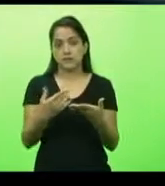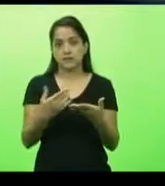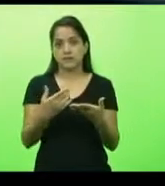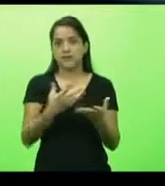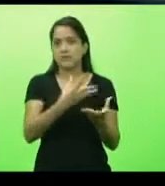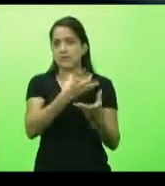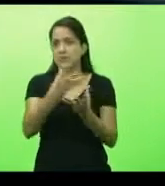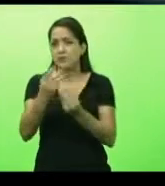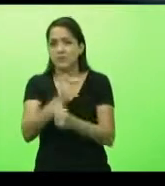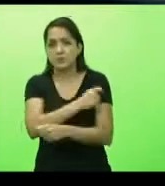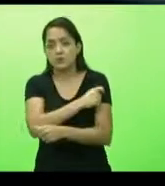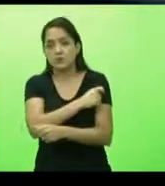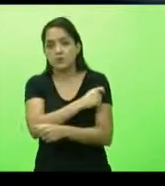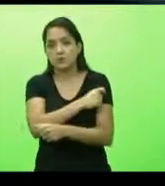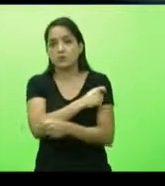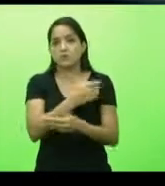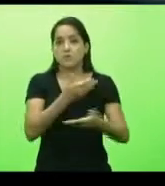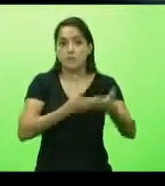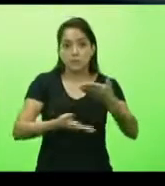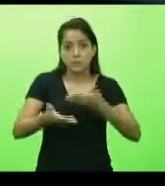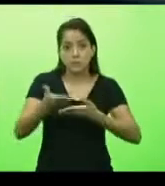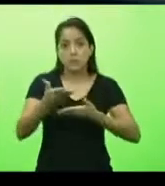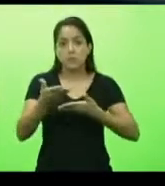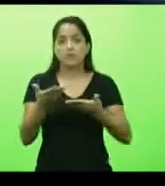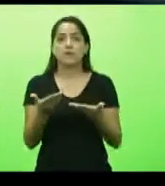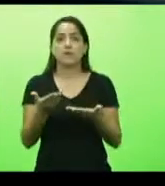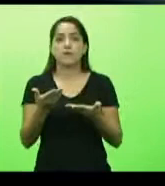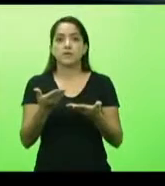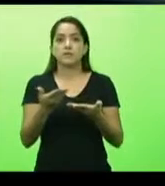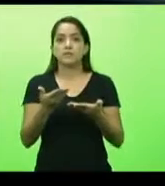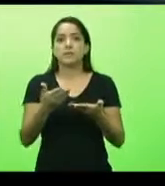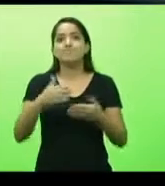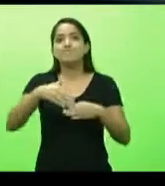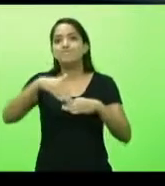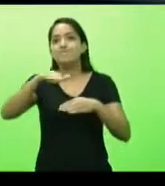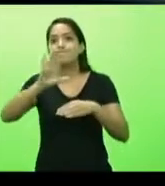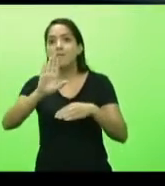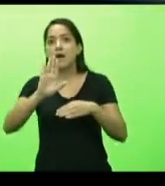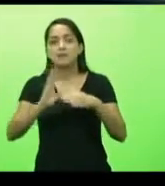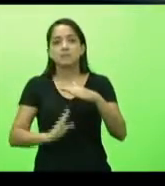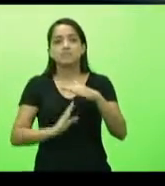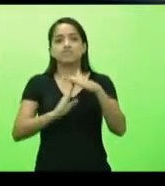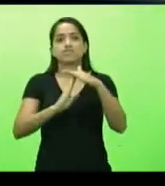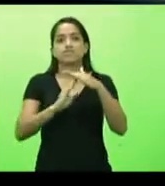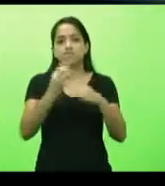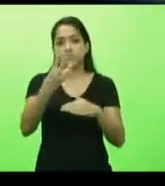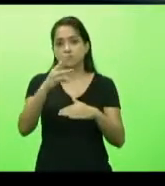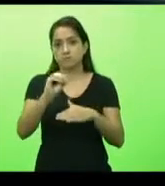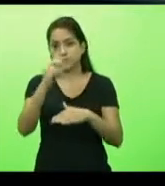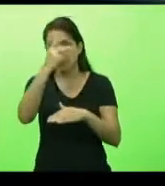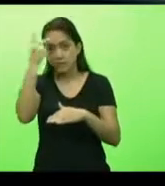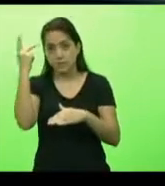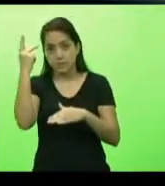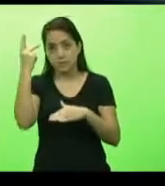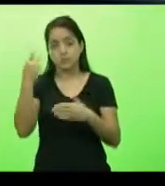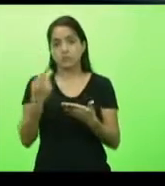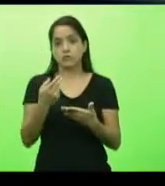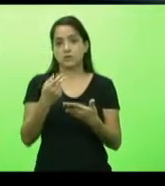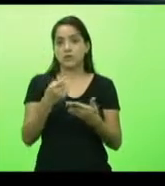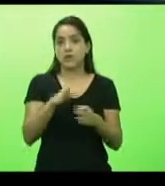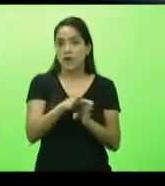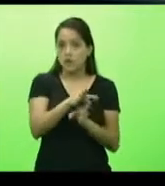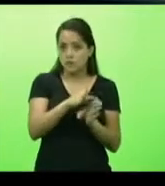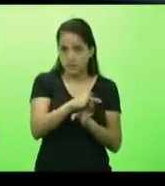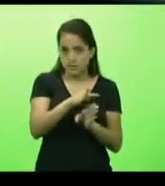mesmo com o revezamento, é muito mais do que o número máximo de 30 pessoas orientado pelas autoridades